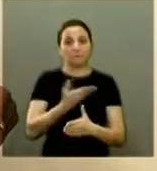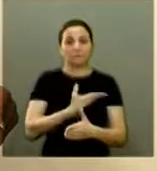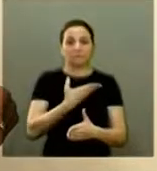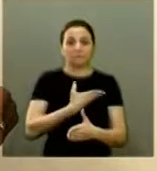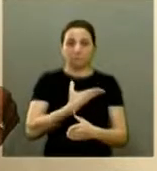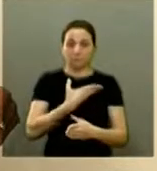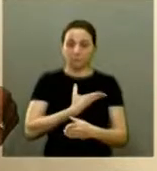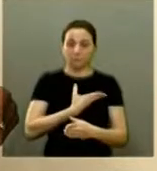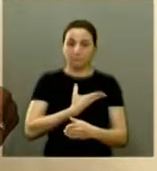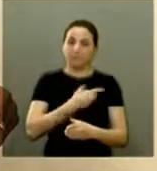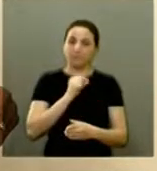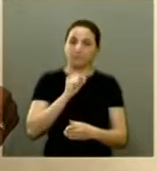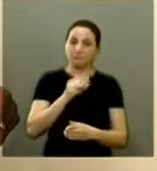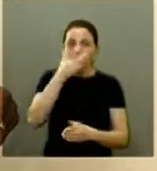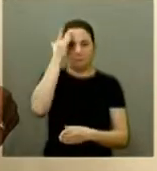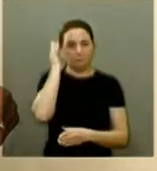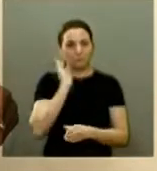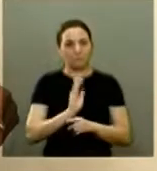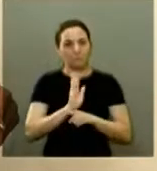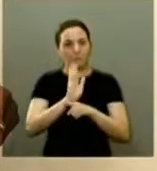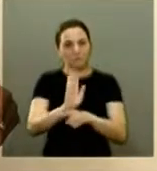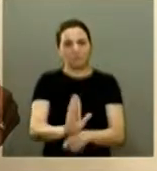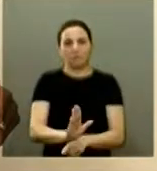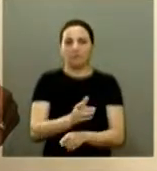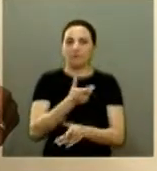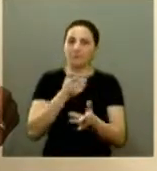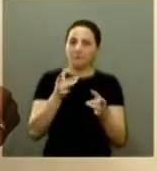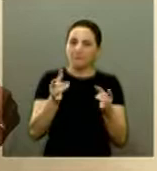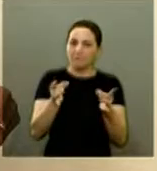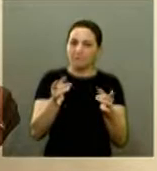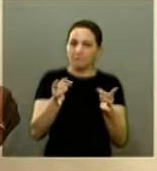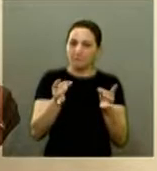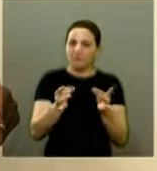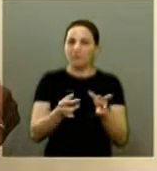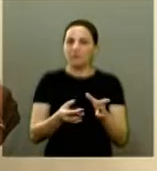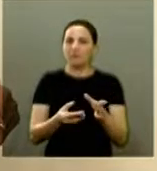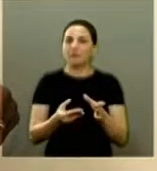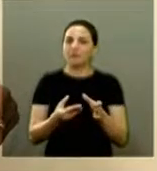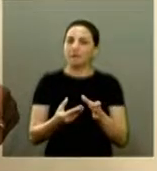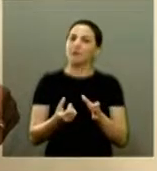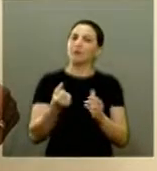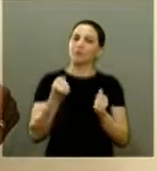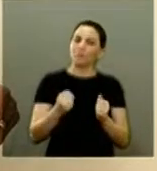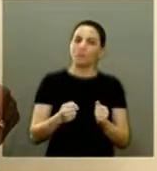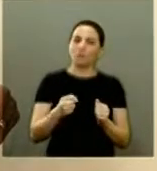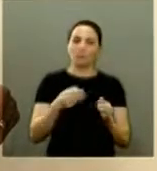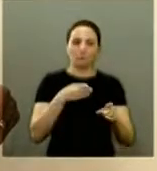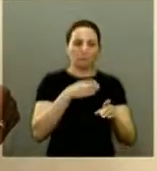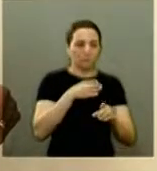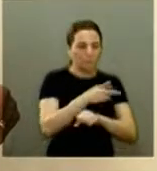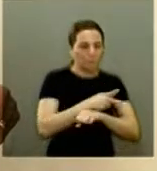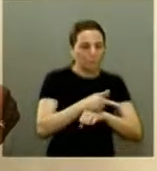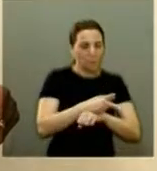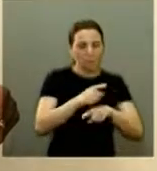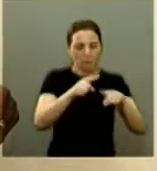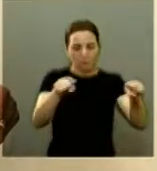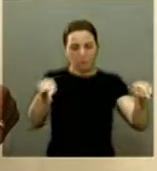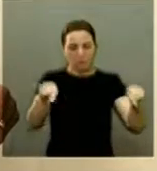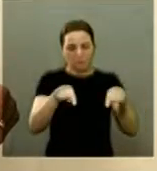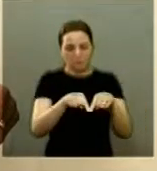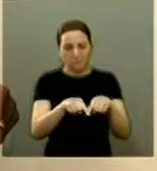que quiserem colaborar ajudando vender essa ação entre amigos pode procurar no meu gabinete ou a mim mesmo